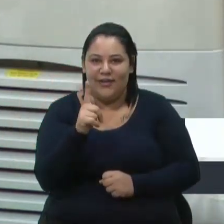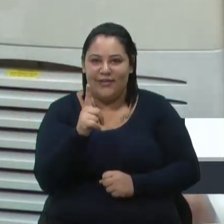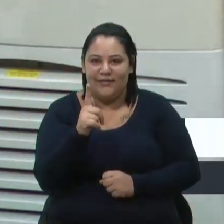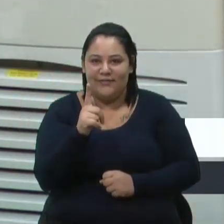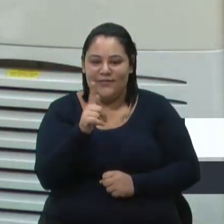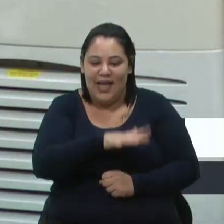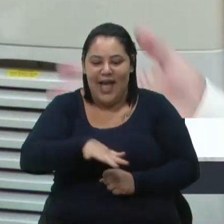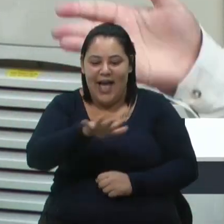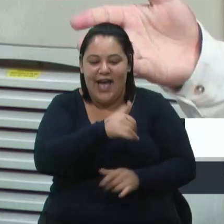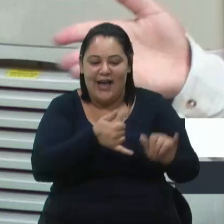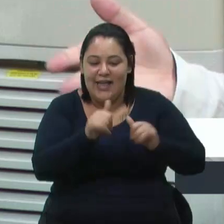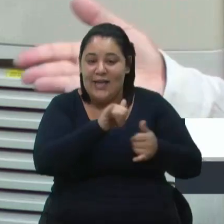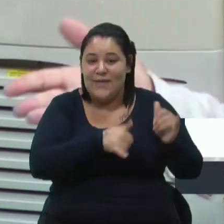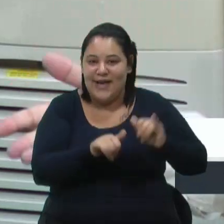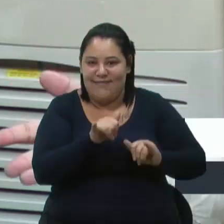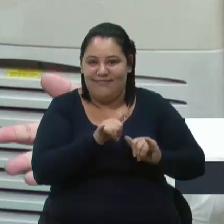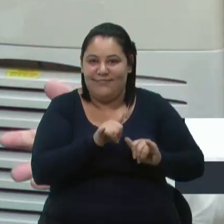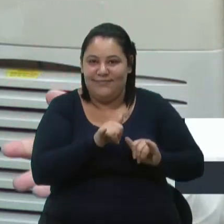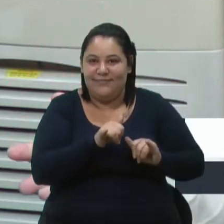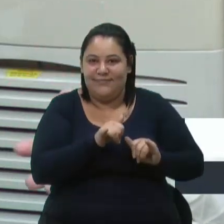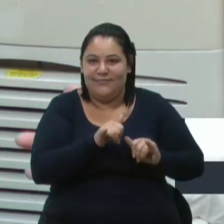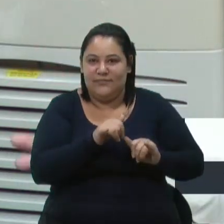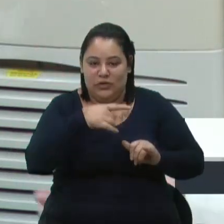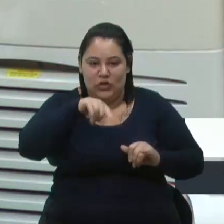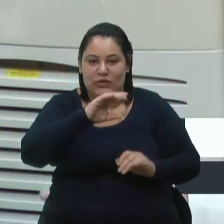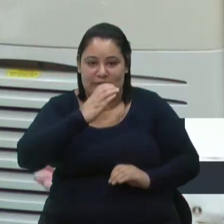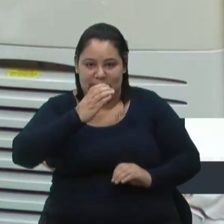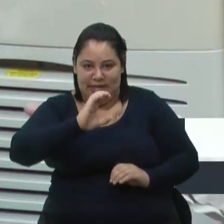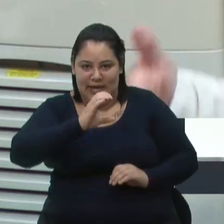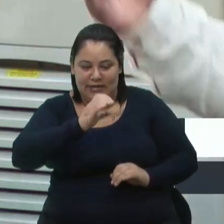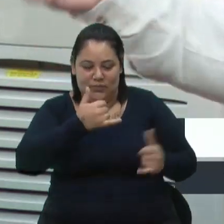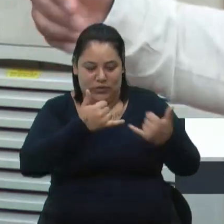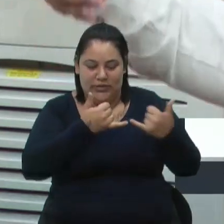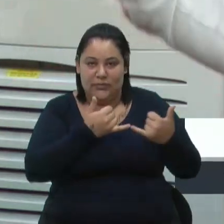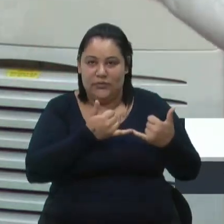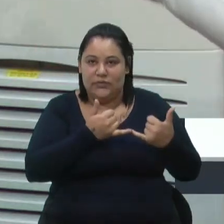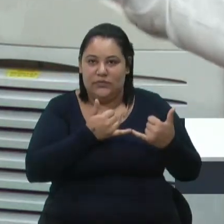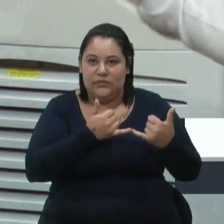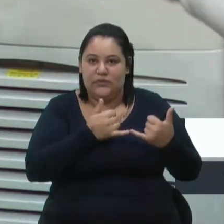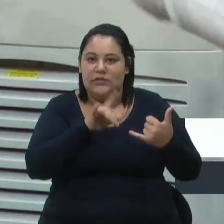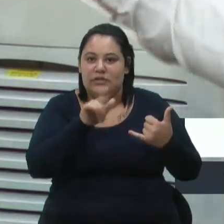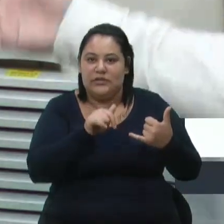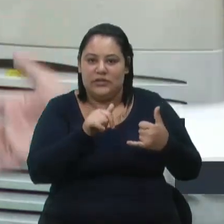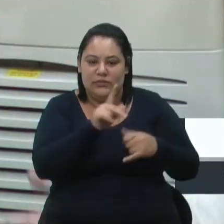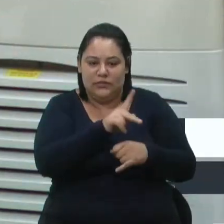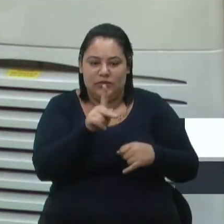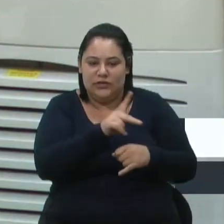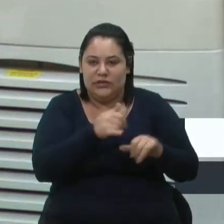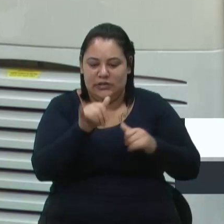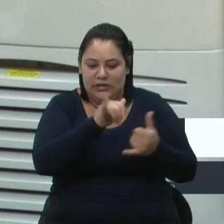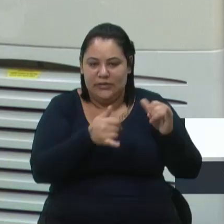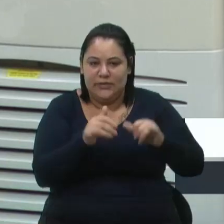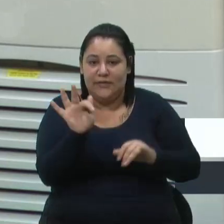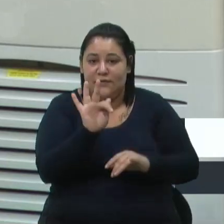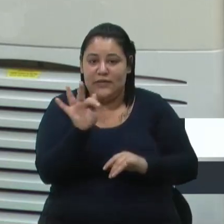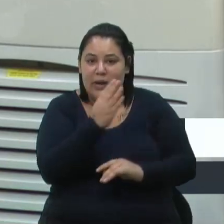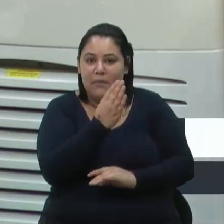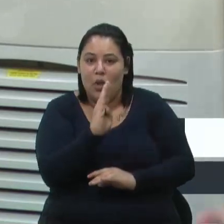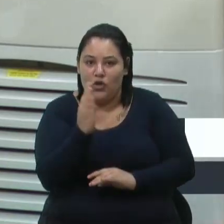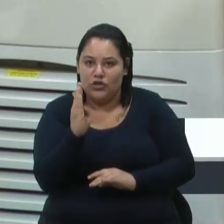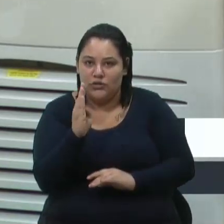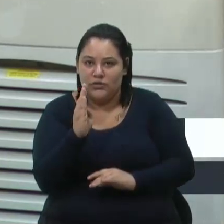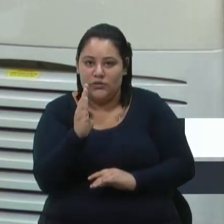de química, no nosso caso, ciências, que são os profissionais de química, física e biologia.